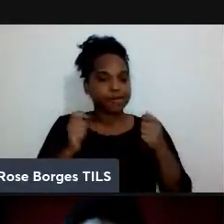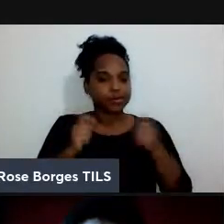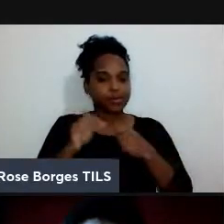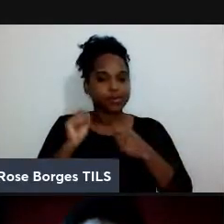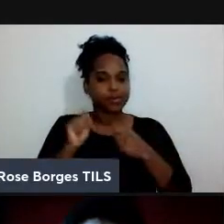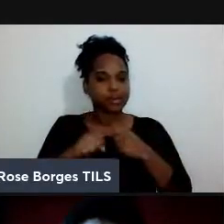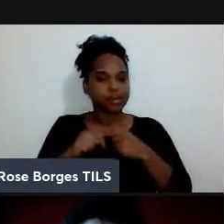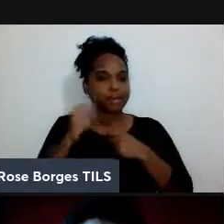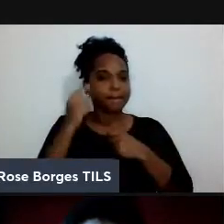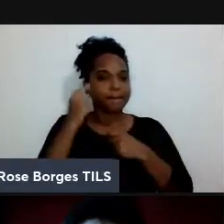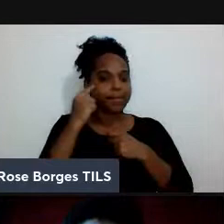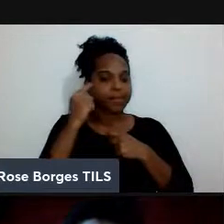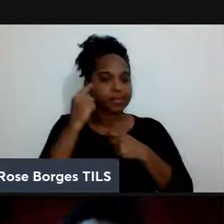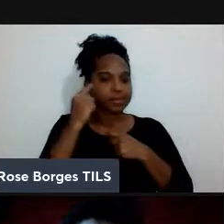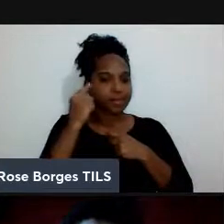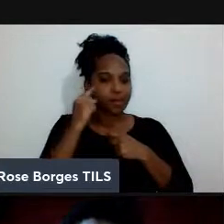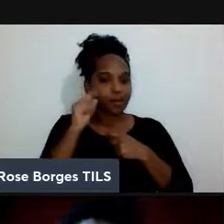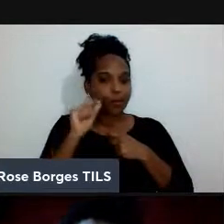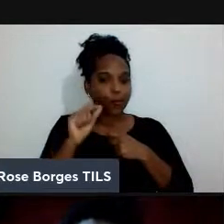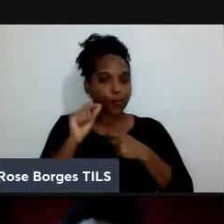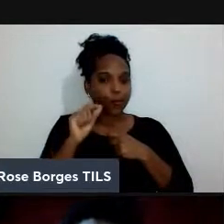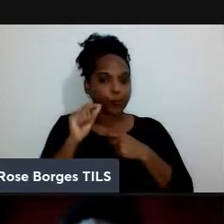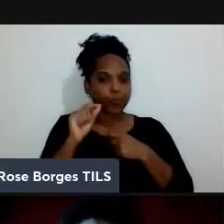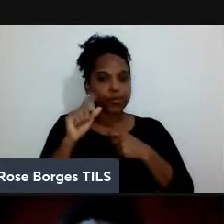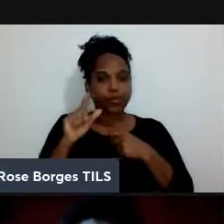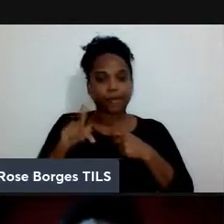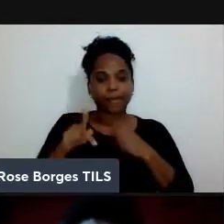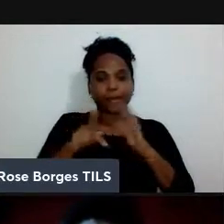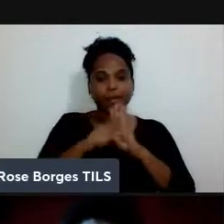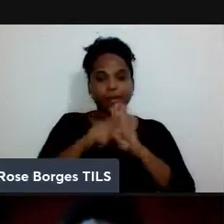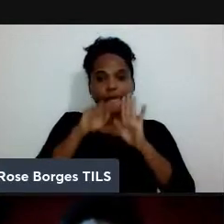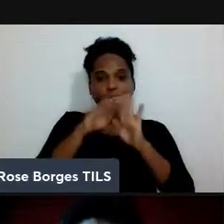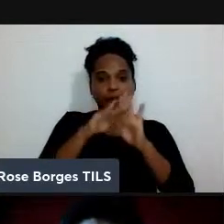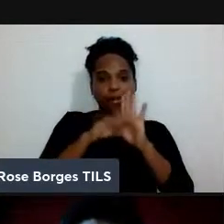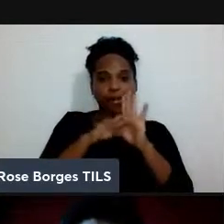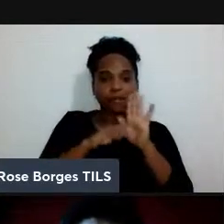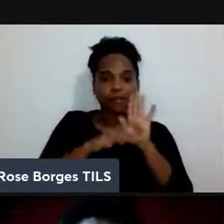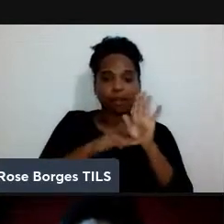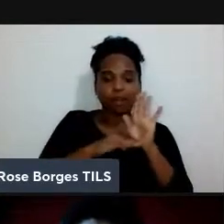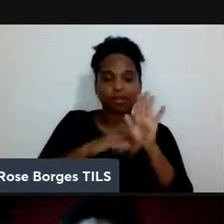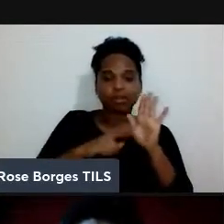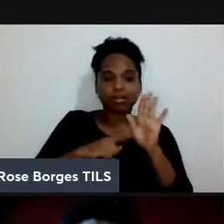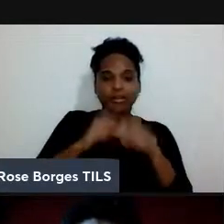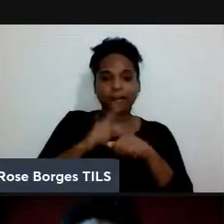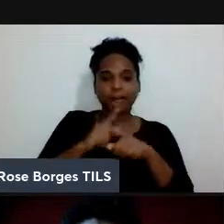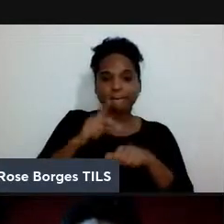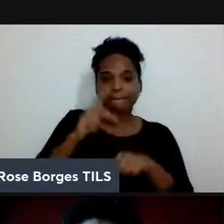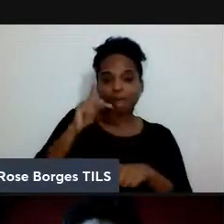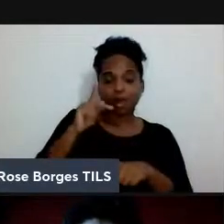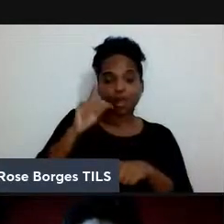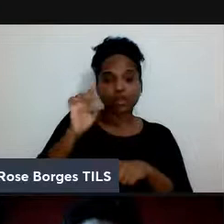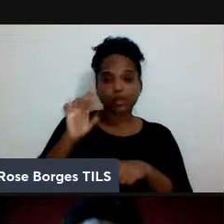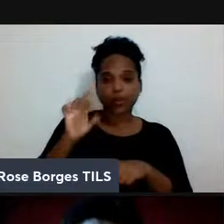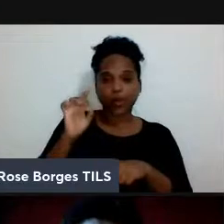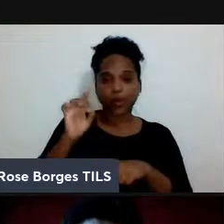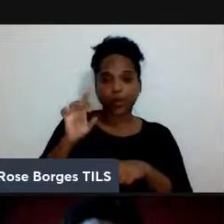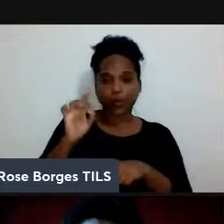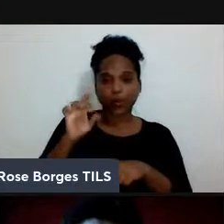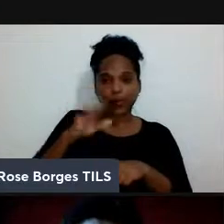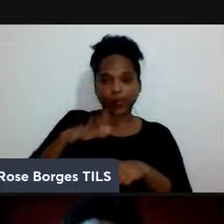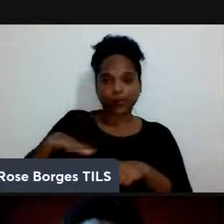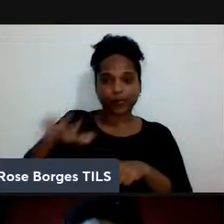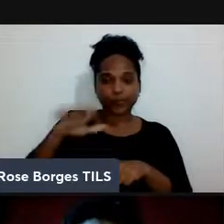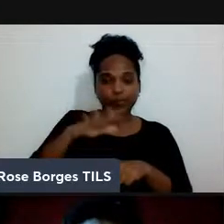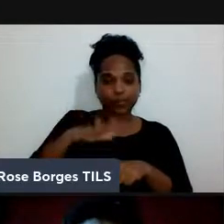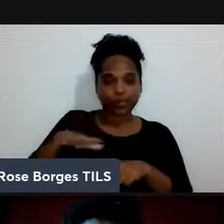até mesmo vamos dizer em programas de pós-graduação focados exclusivamente em em